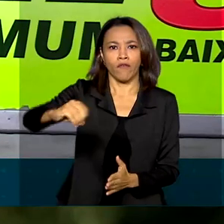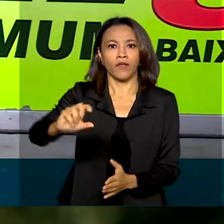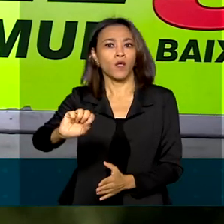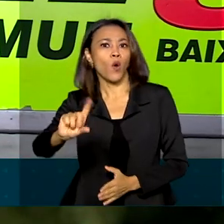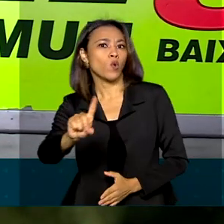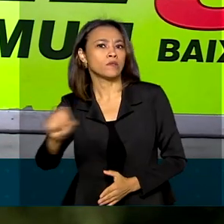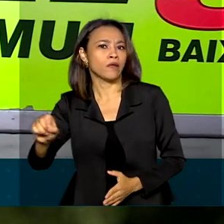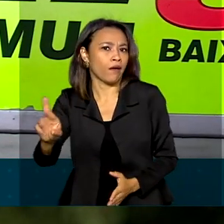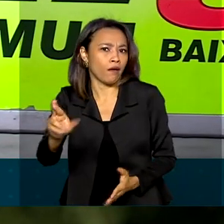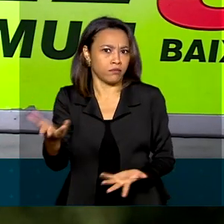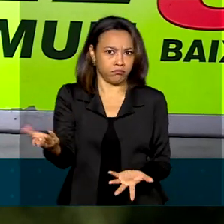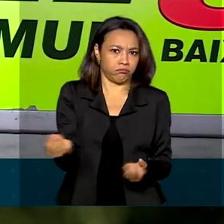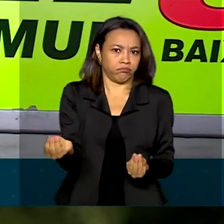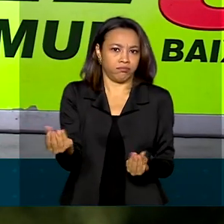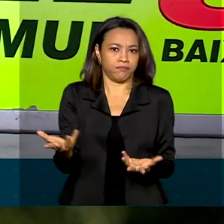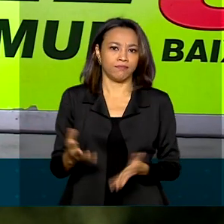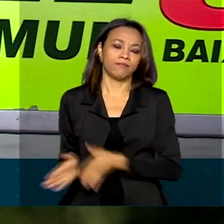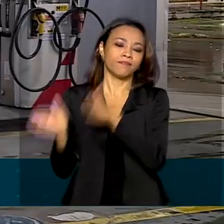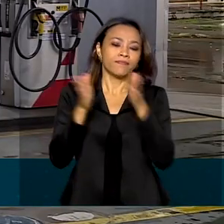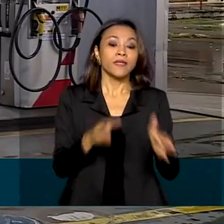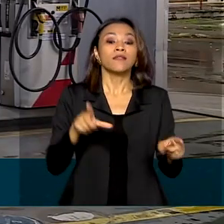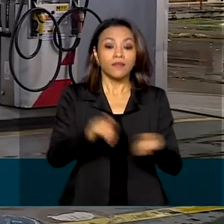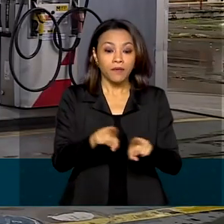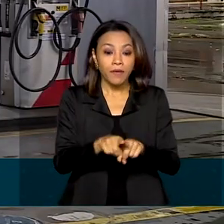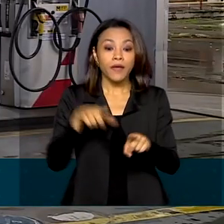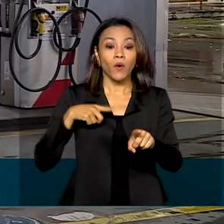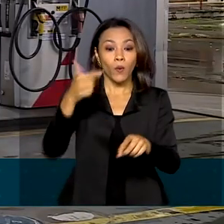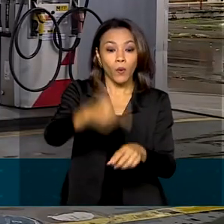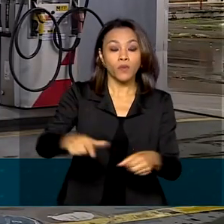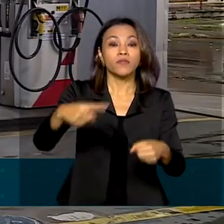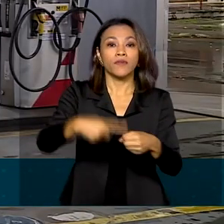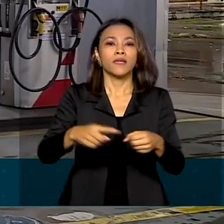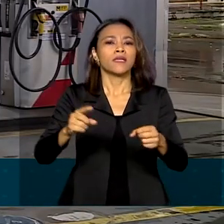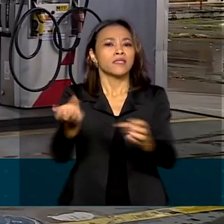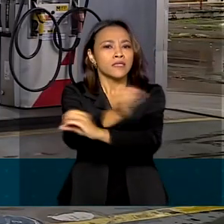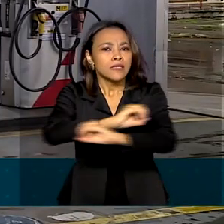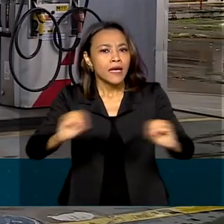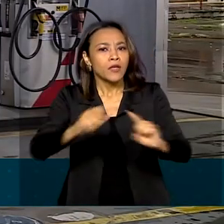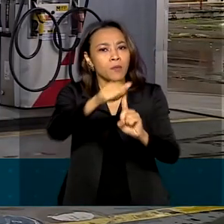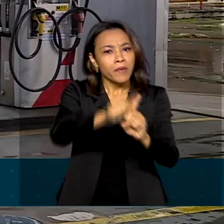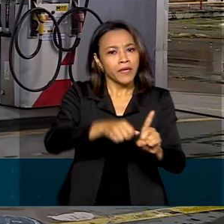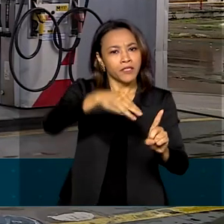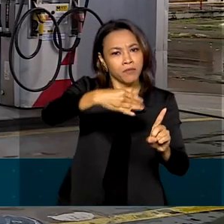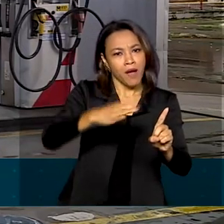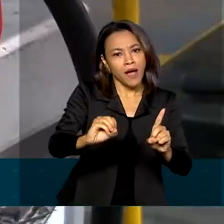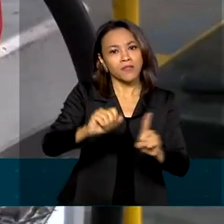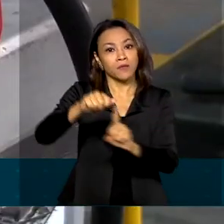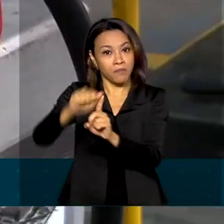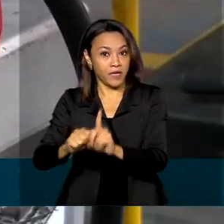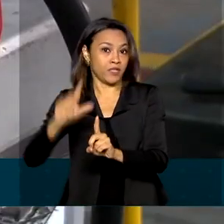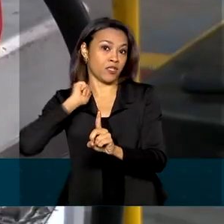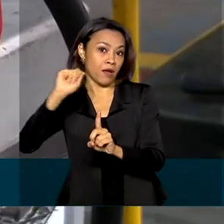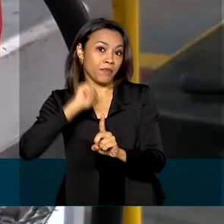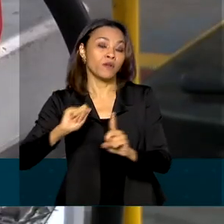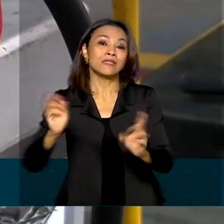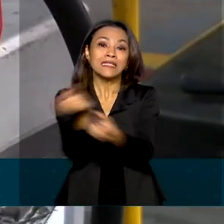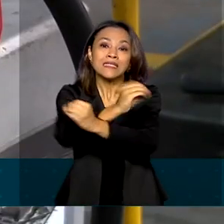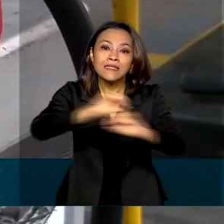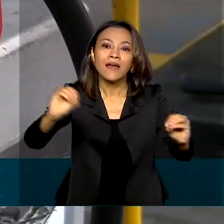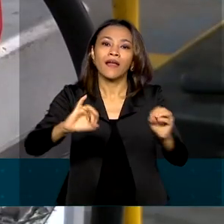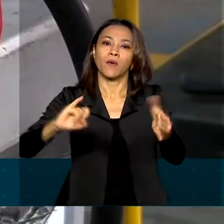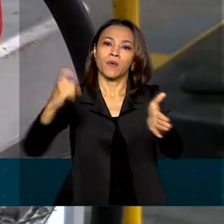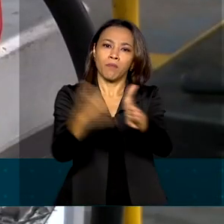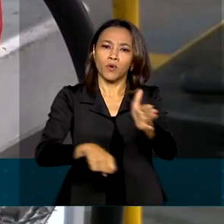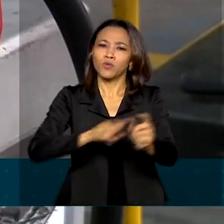reais. O diesel também terá isenção de tributos federais em março e abril. A isenção por dois meses é para compensar os